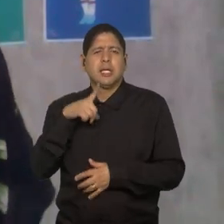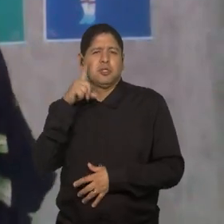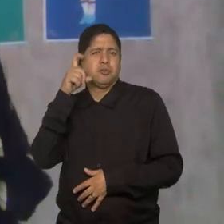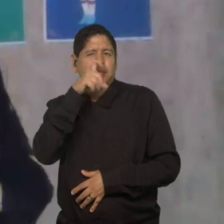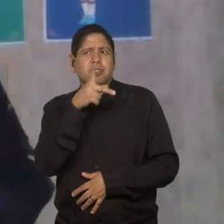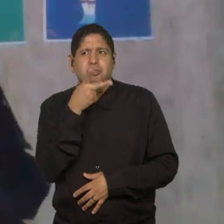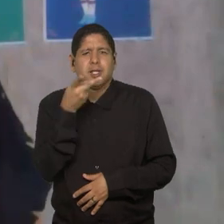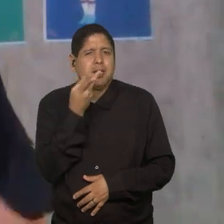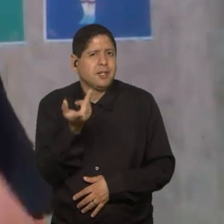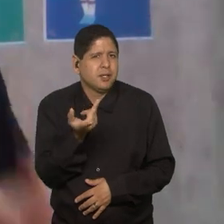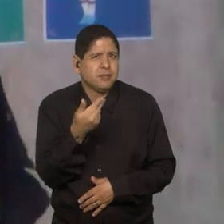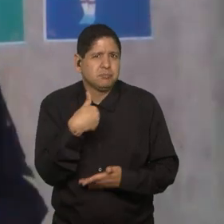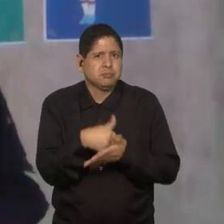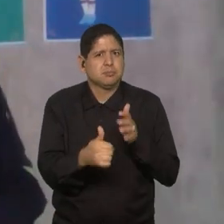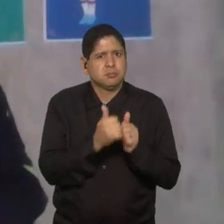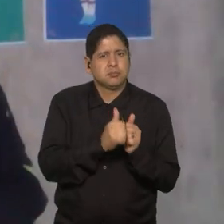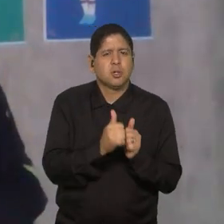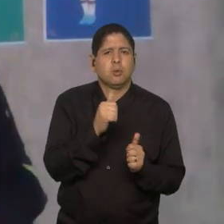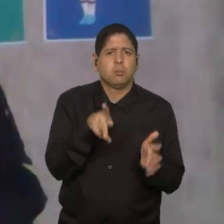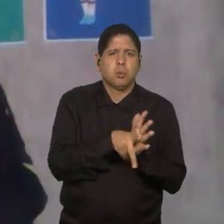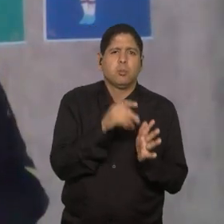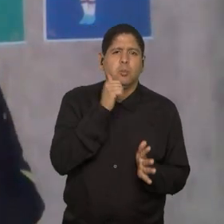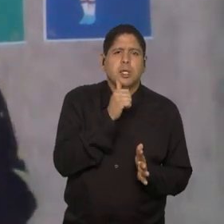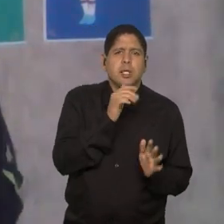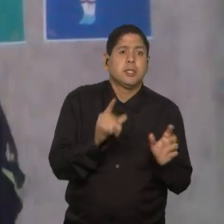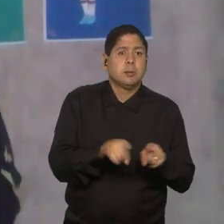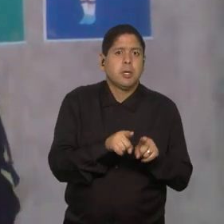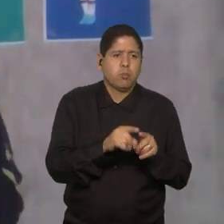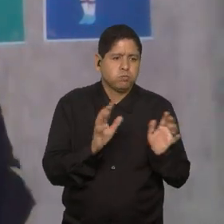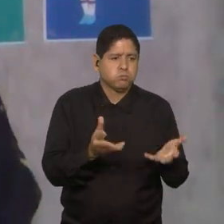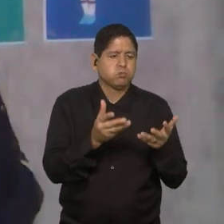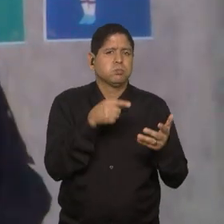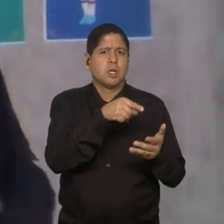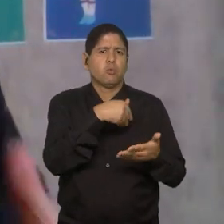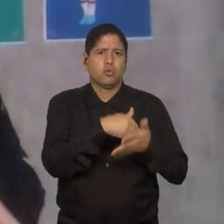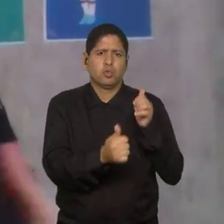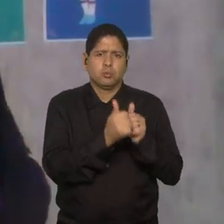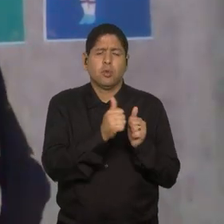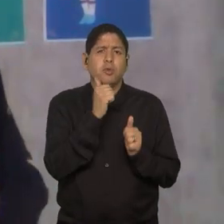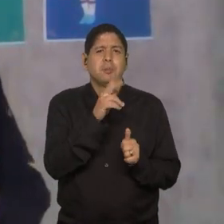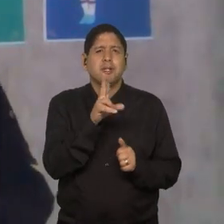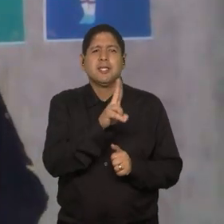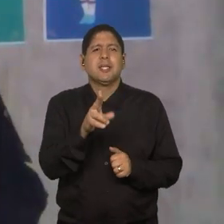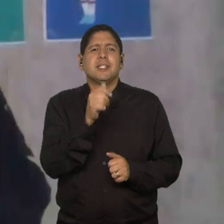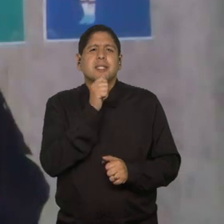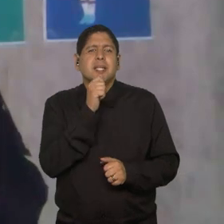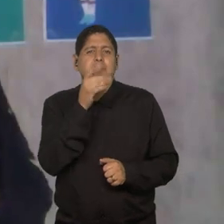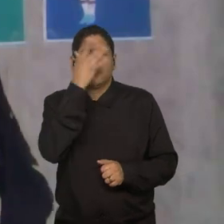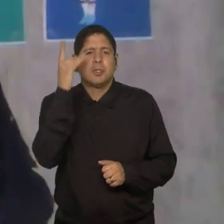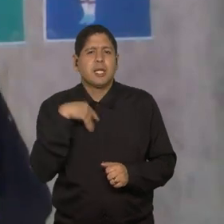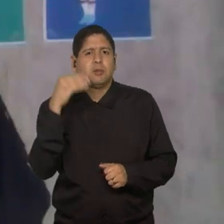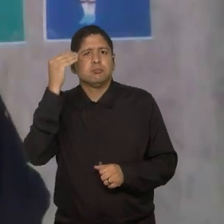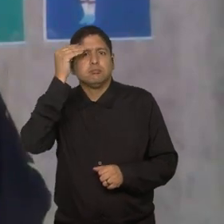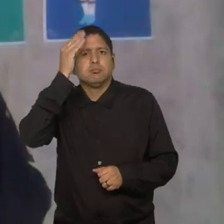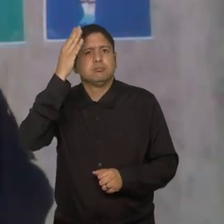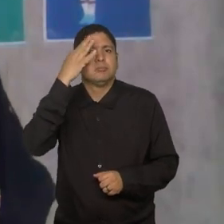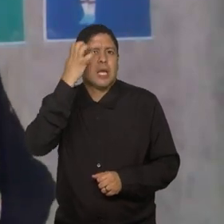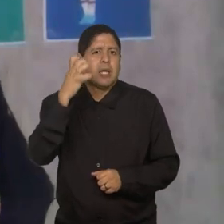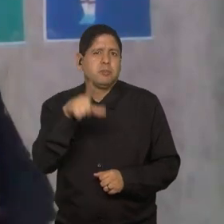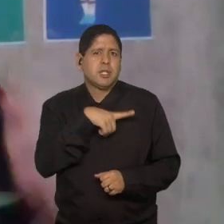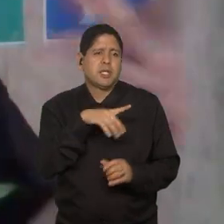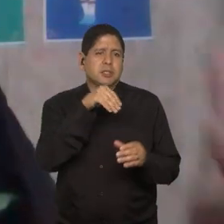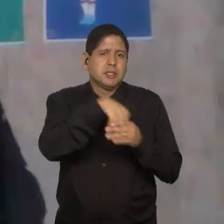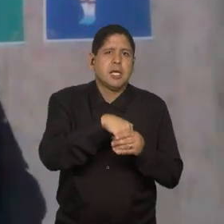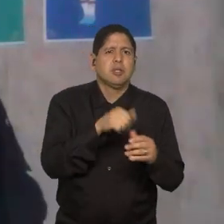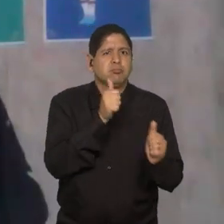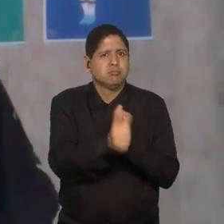falar sobre o futebol feminino ou fomentar o futebol feminino sem esses nomes que têm conhecimento de causa, que estão lá dentro, no